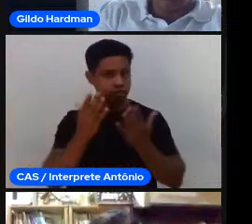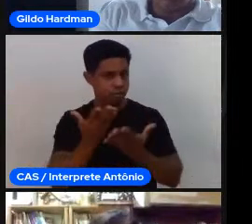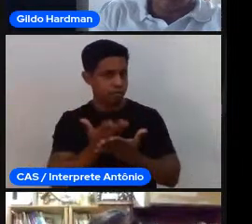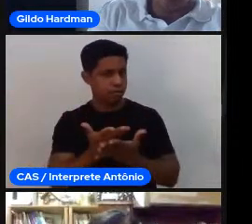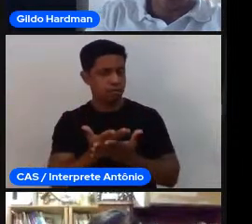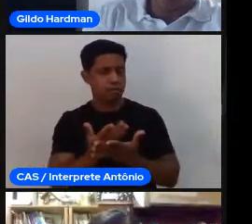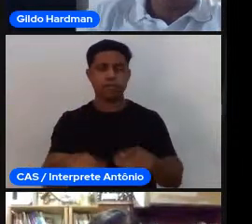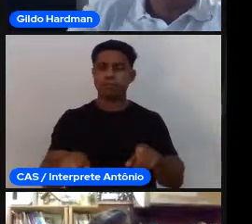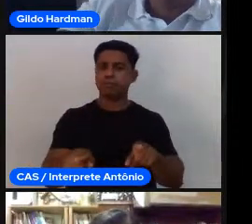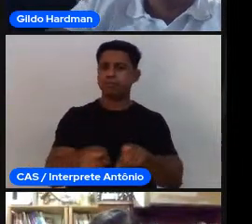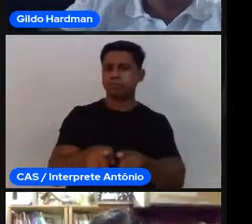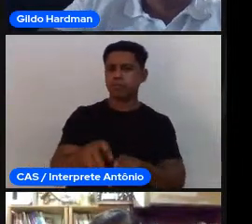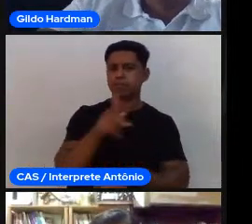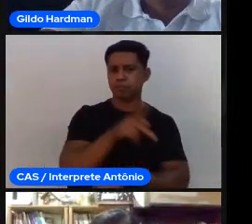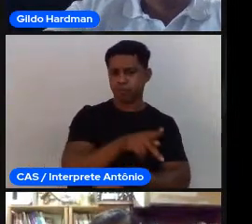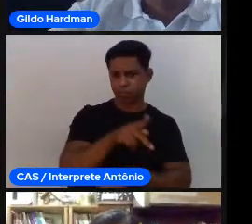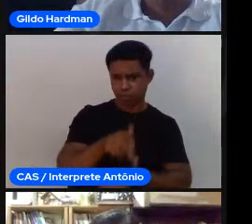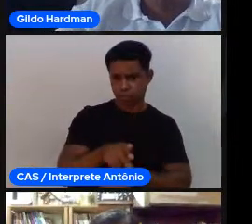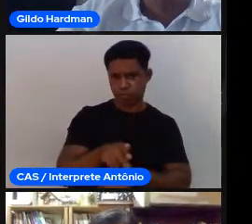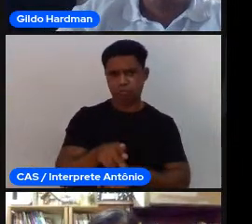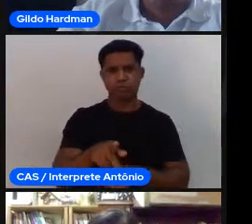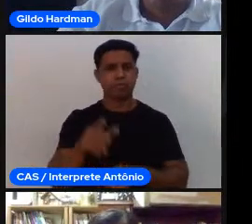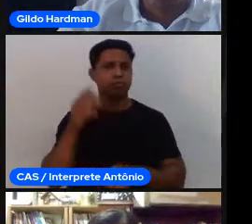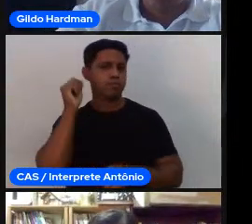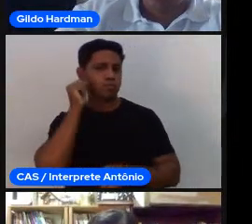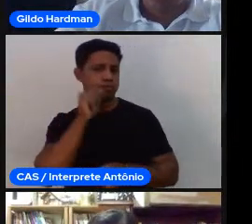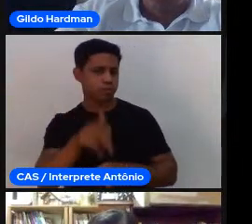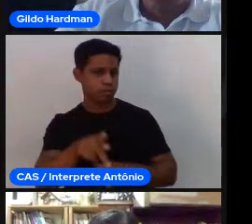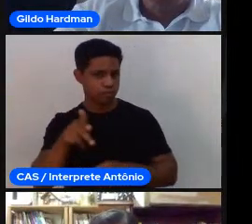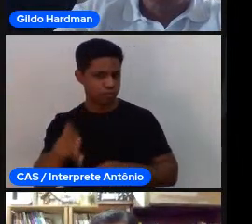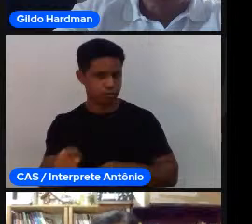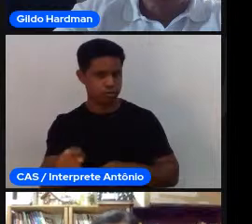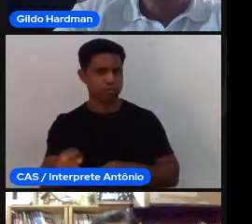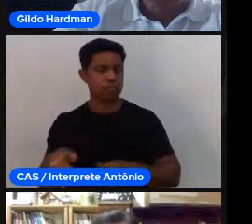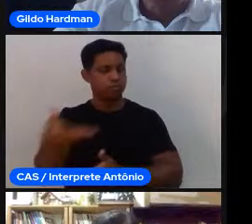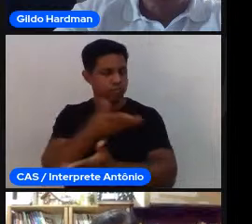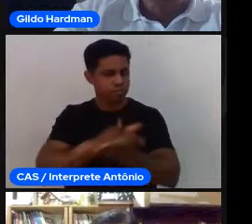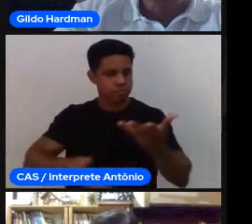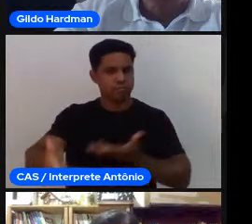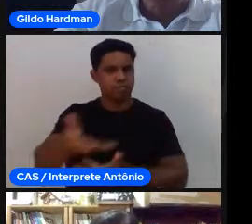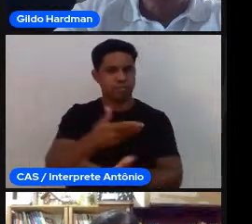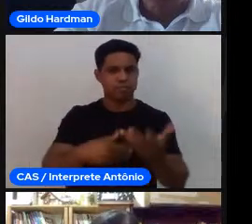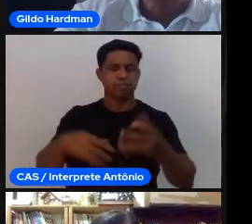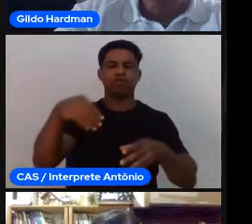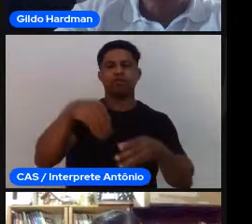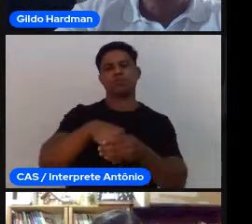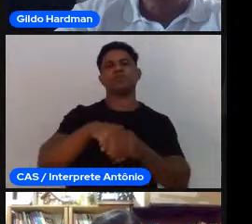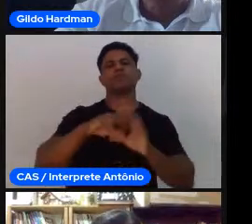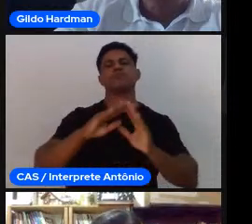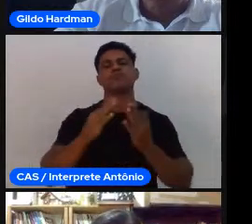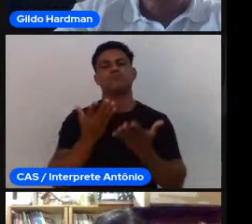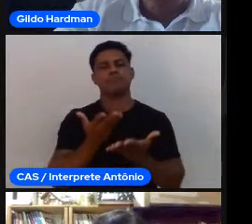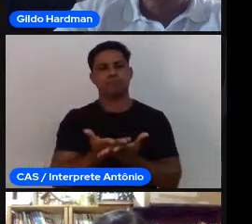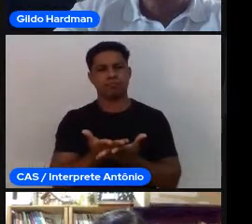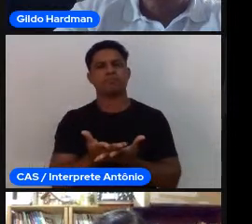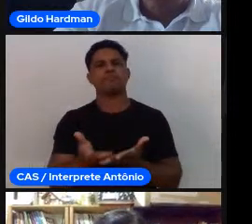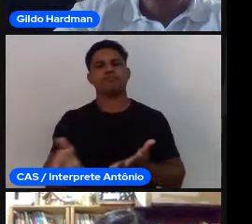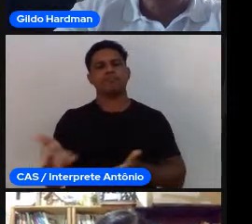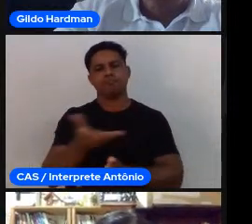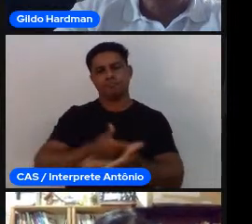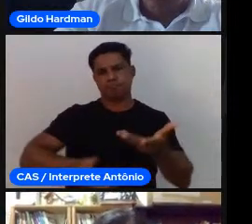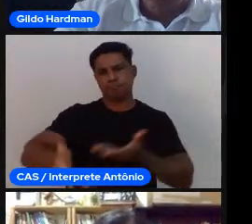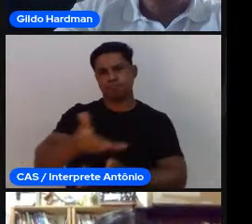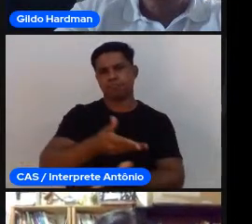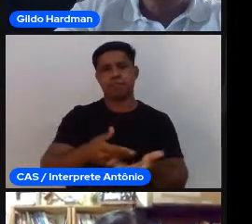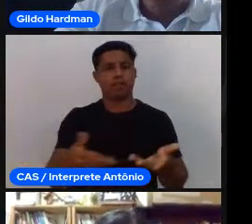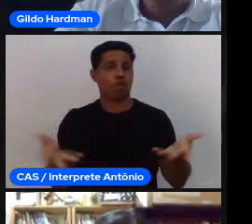que atua no ambiente escolar. Então, feitas essas definições e justificando a minha ênfase pela área de atuação que eu